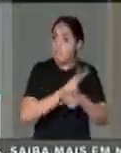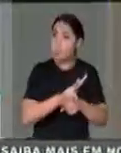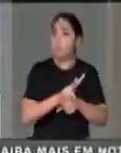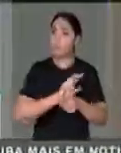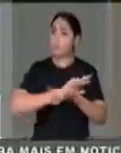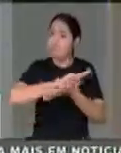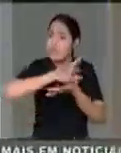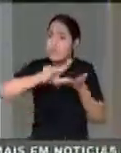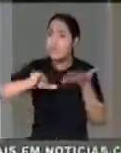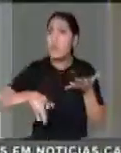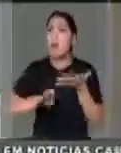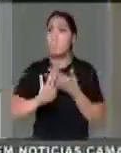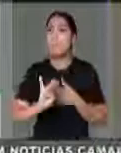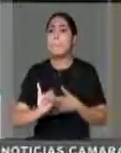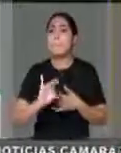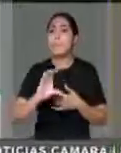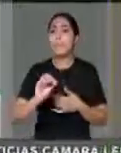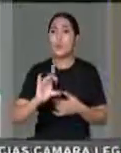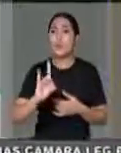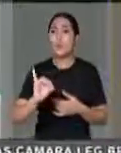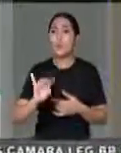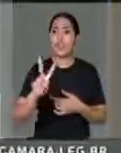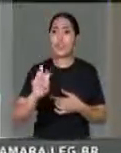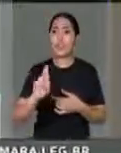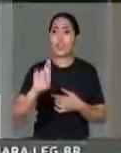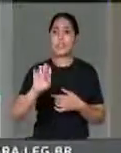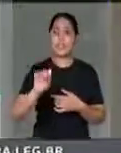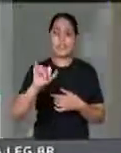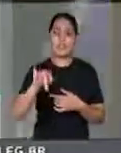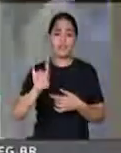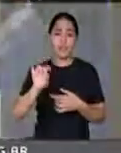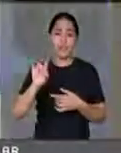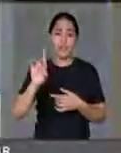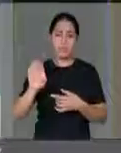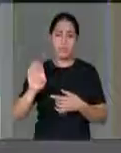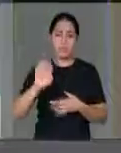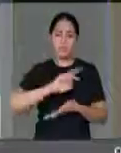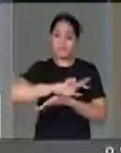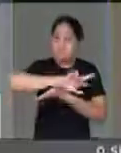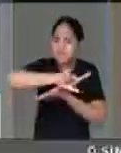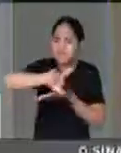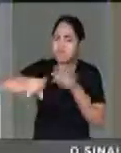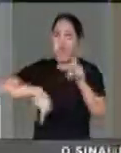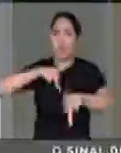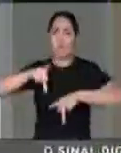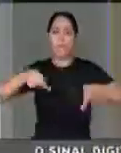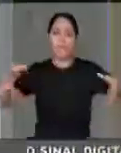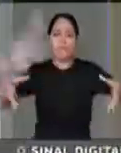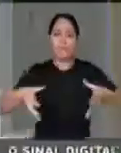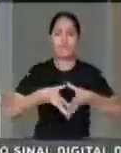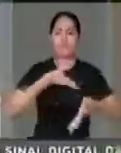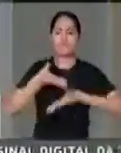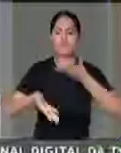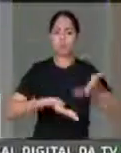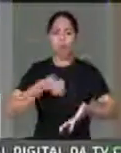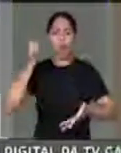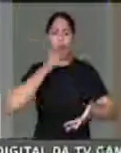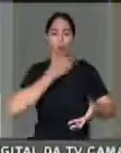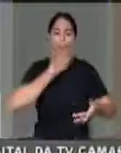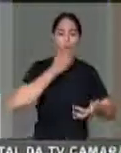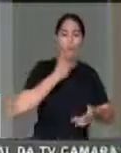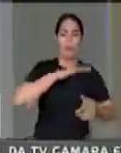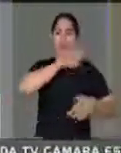biodiversidade. Nós somos também natureza. Essa separação brutal, bárbara, entre seres humanos, homens, mulheres e